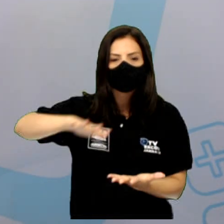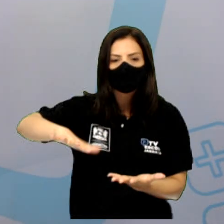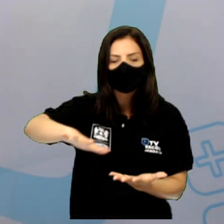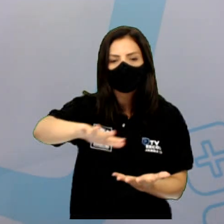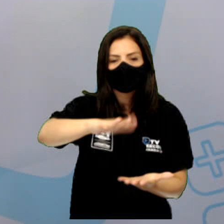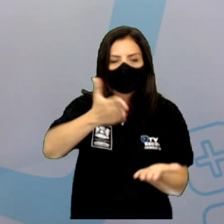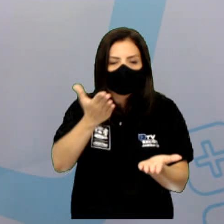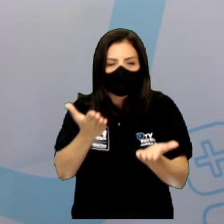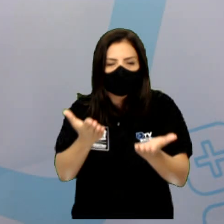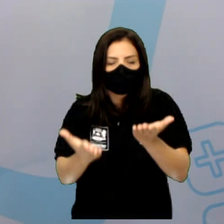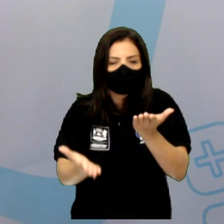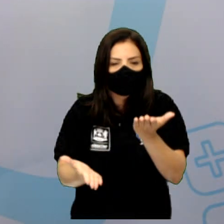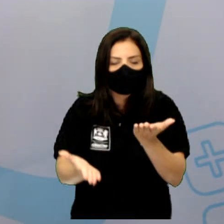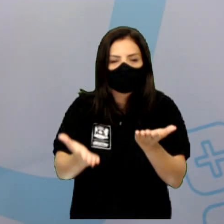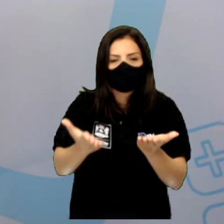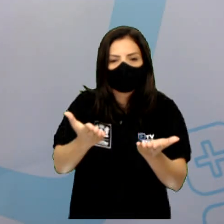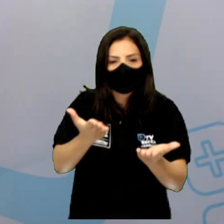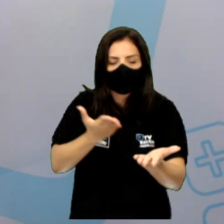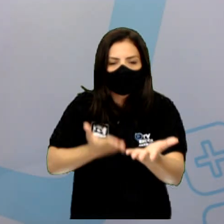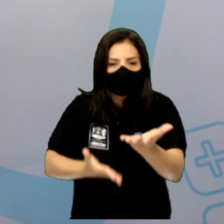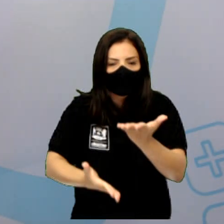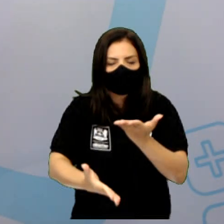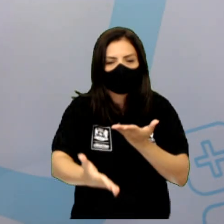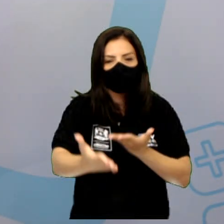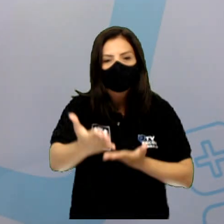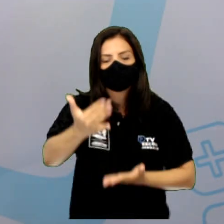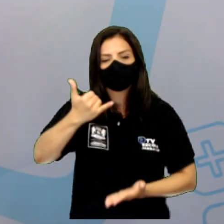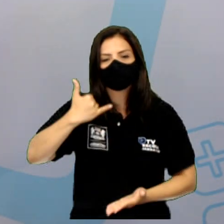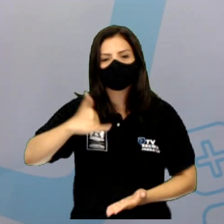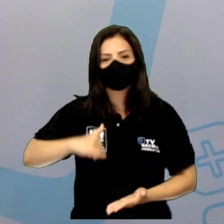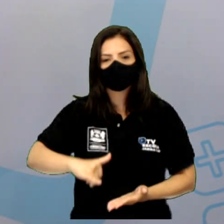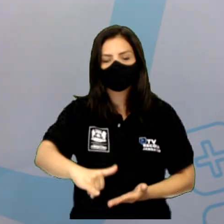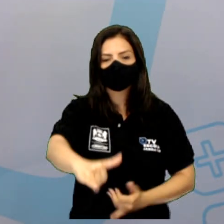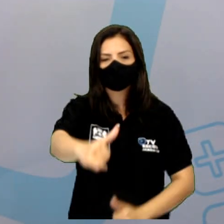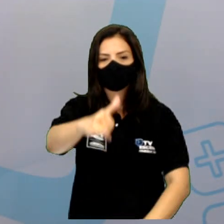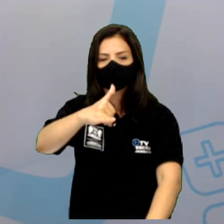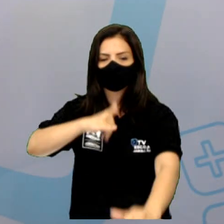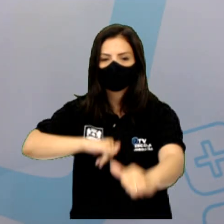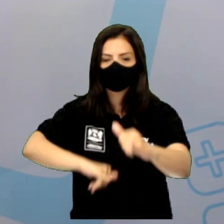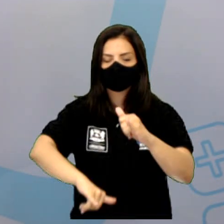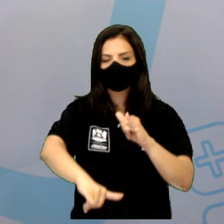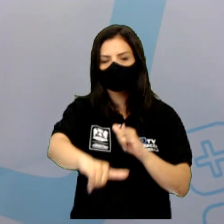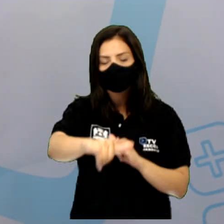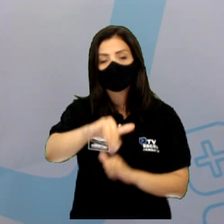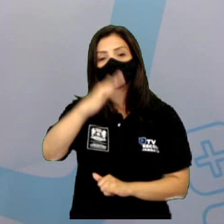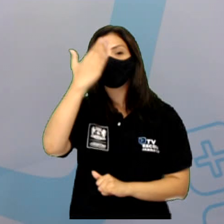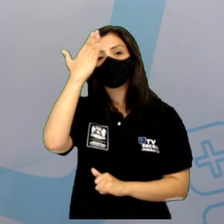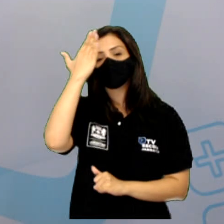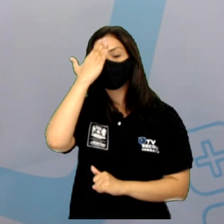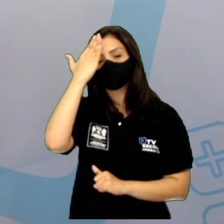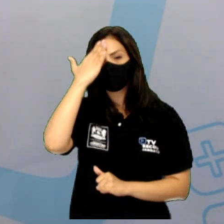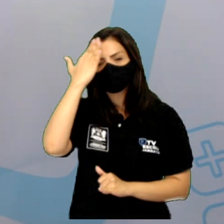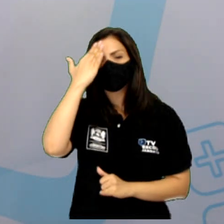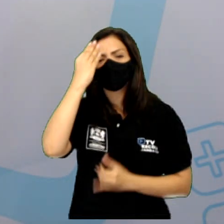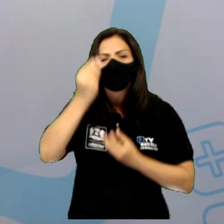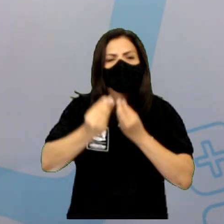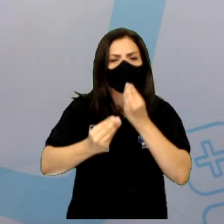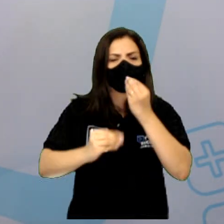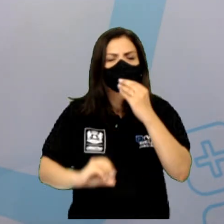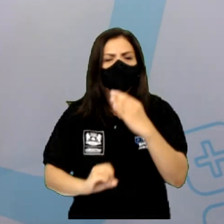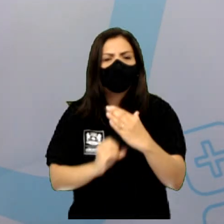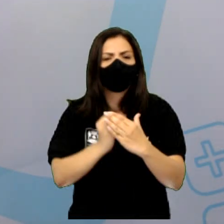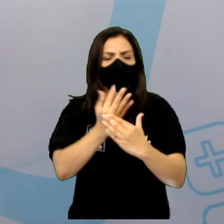haja um fluxo de energia. Mas vamos entender cada vez mais como acontecem essas